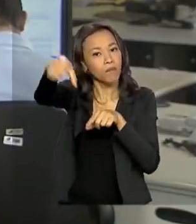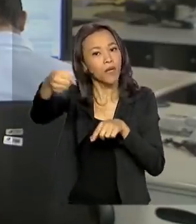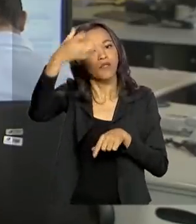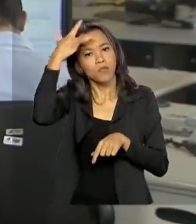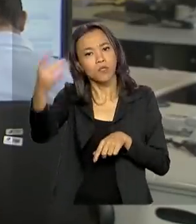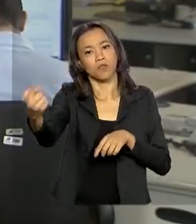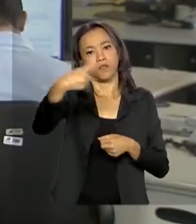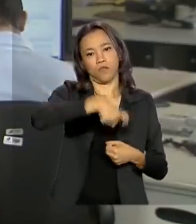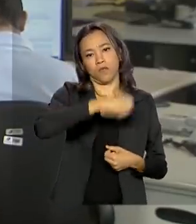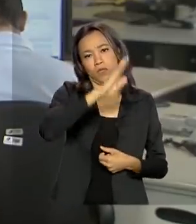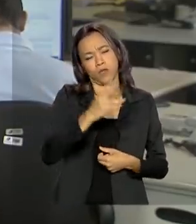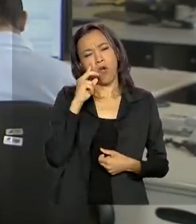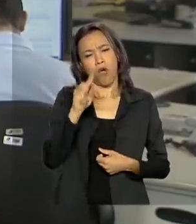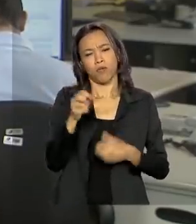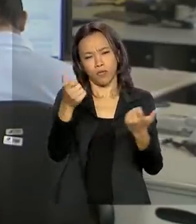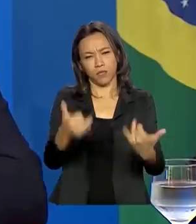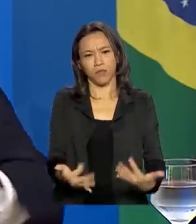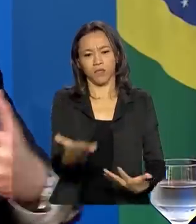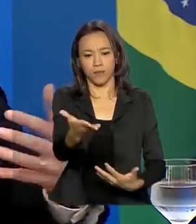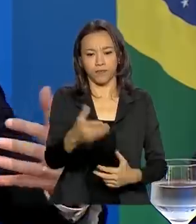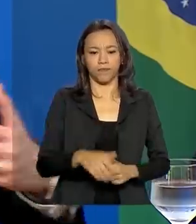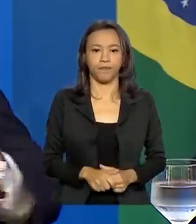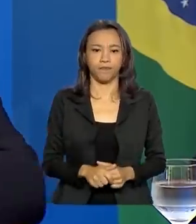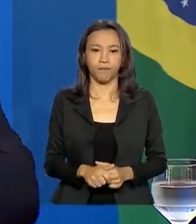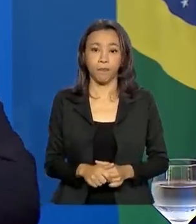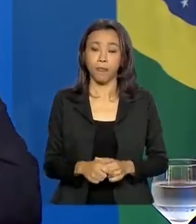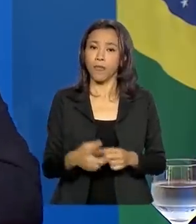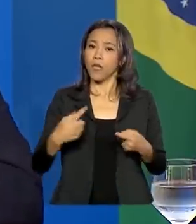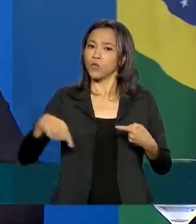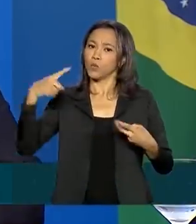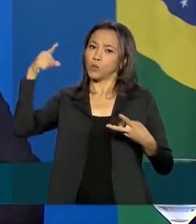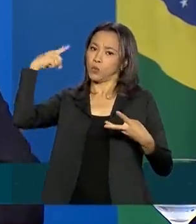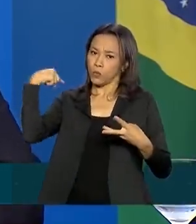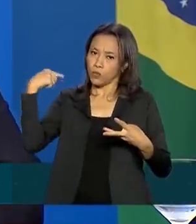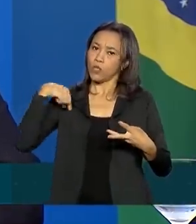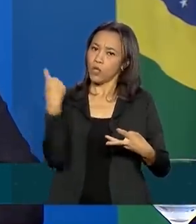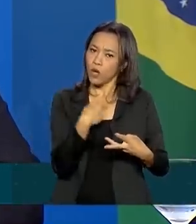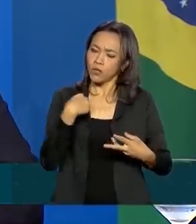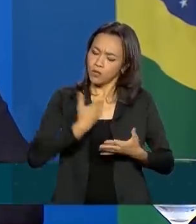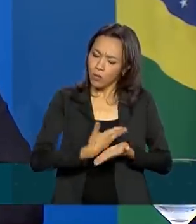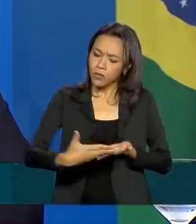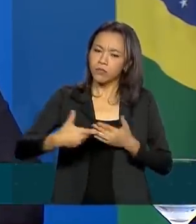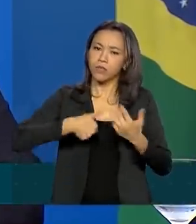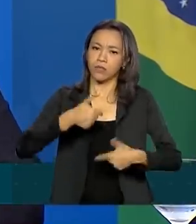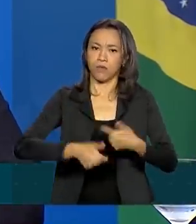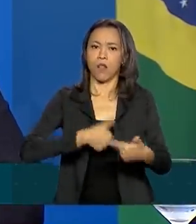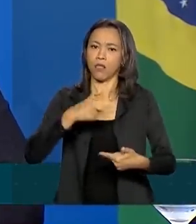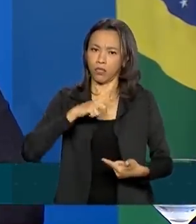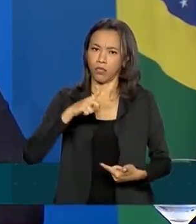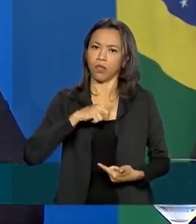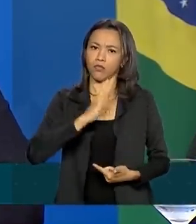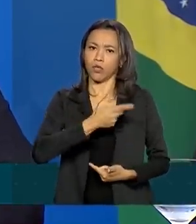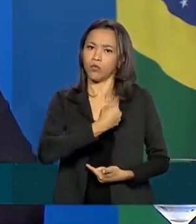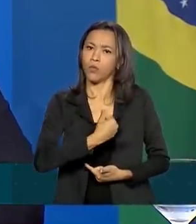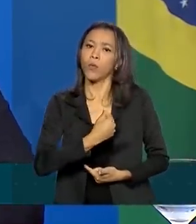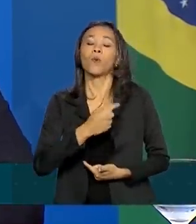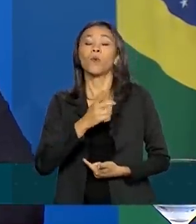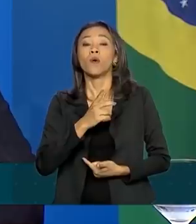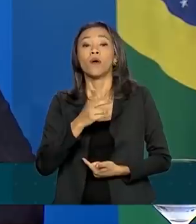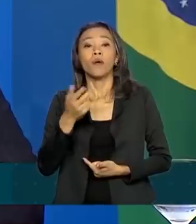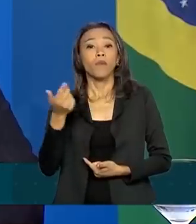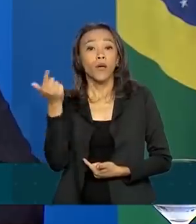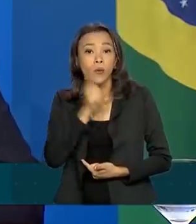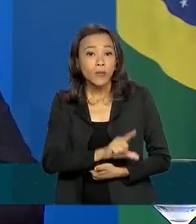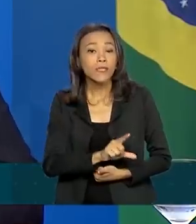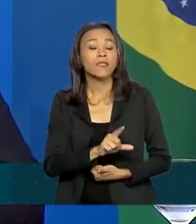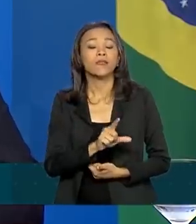Veja o que disse o ministro. A partir dos últimos dias, começamos a trabalhar, porque agora temos os recursos, com o fretamento de voos charter.